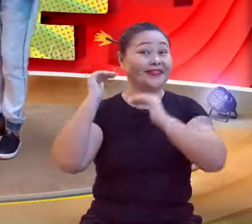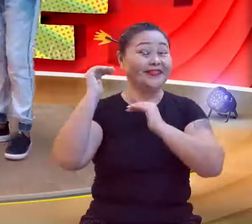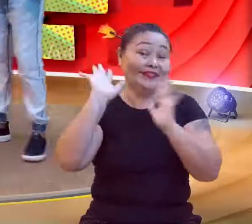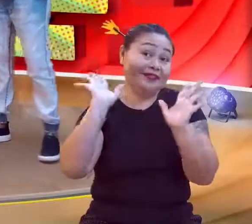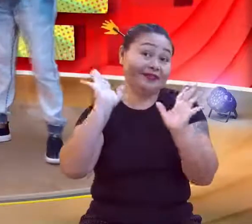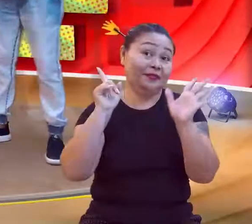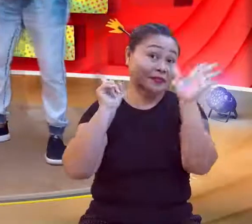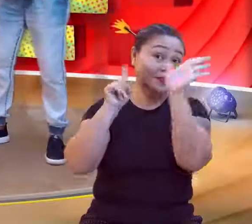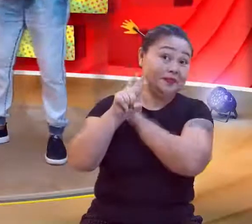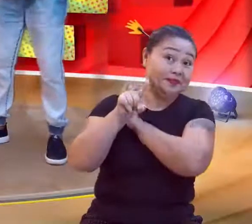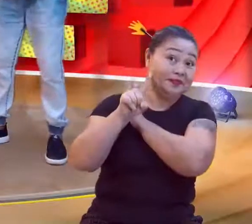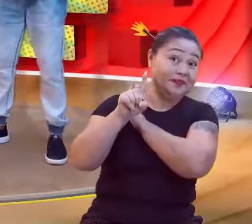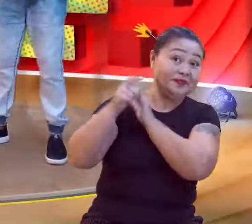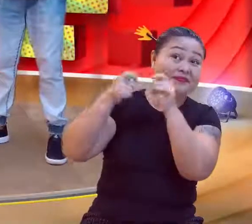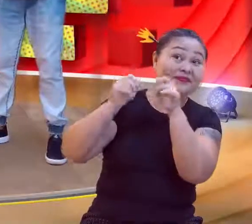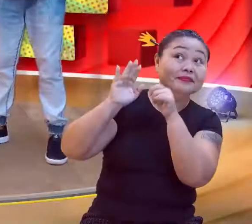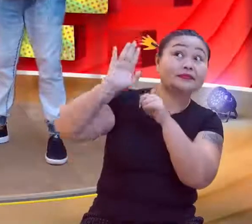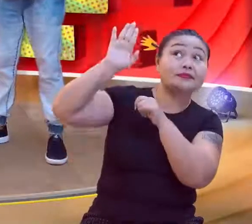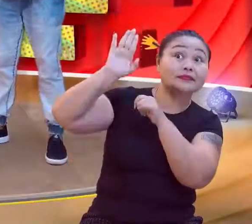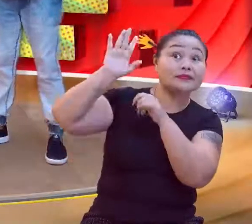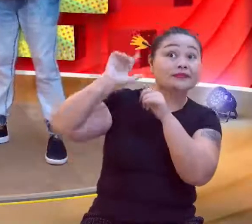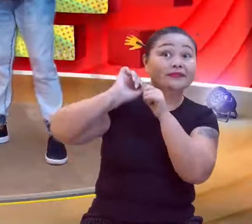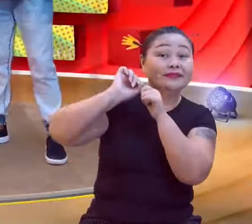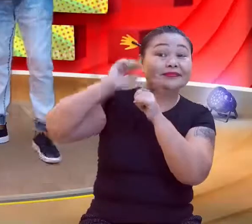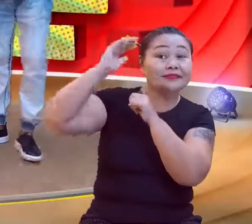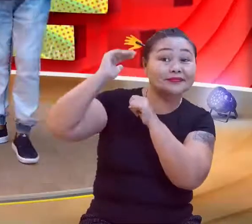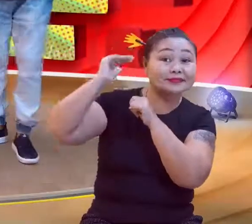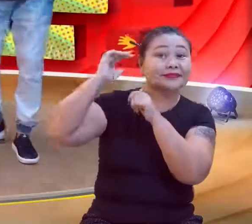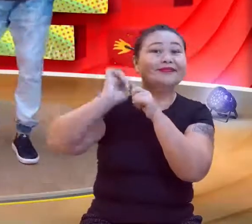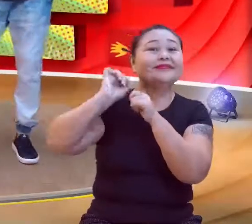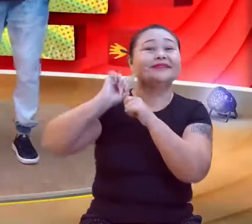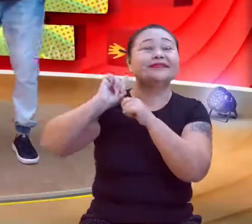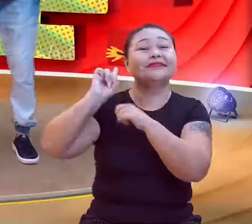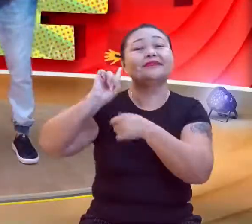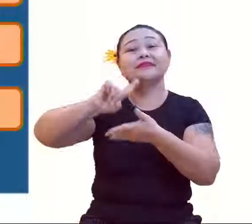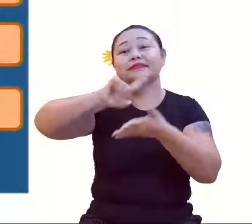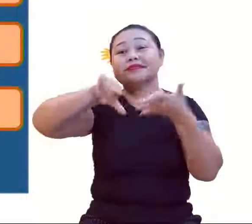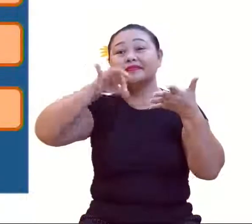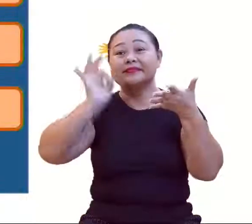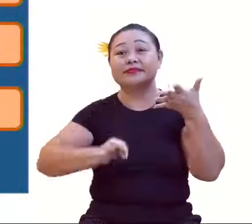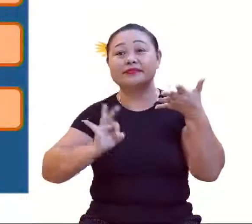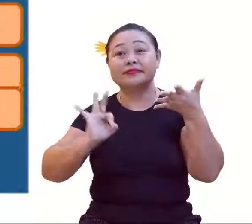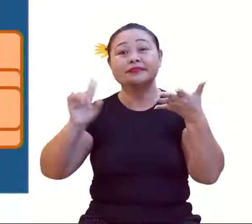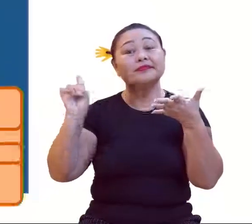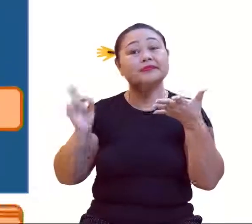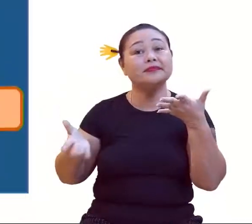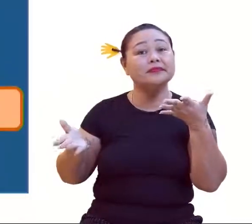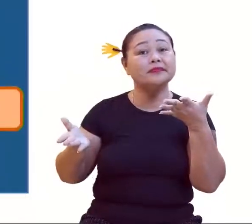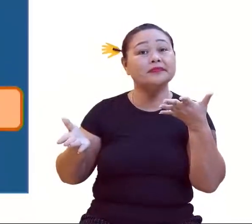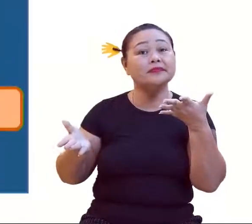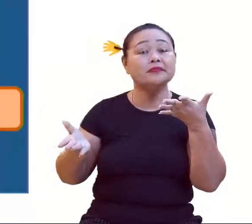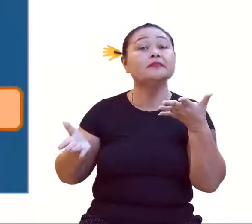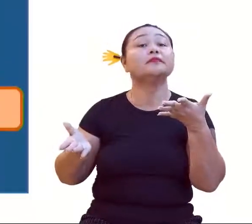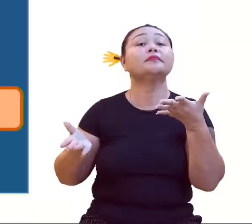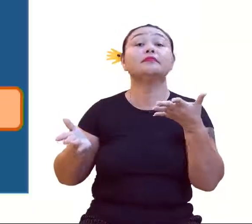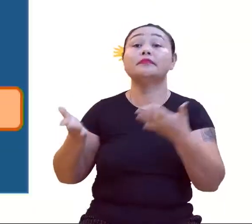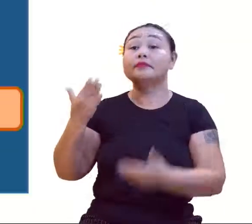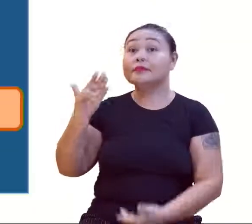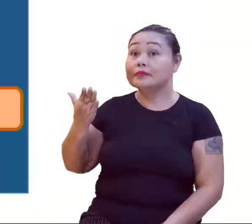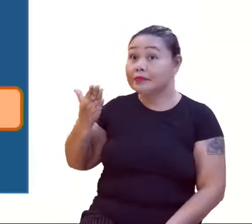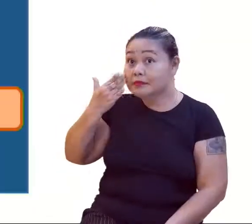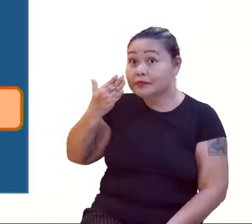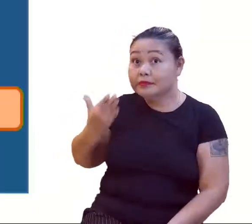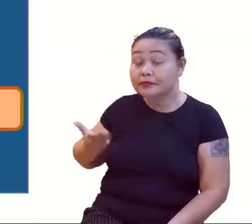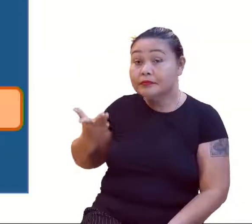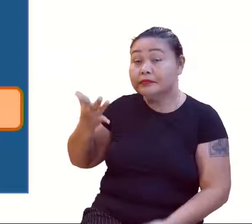só é dúvida. É ali mesmo. Olha lá no slide, rapidinho. Vamos dar a resposta correta no slide. Olha lá. E aí tem